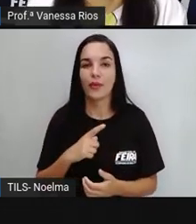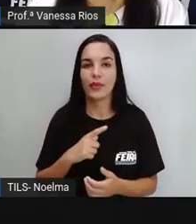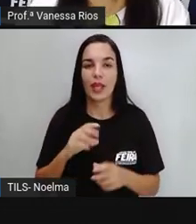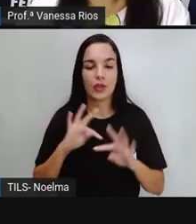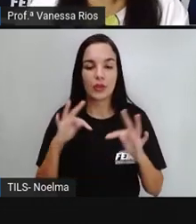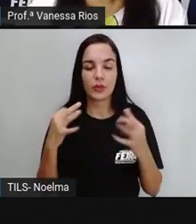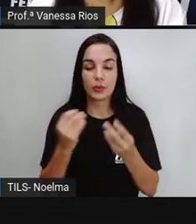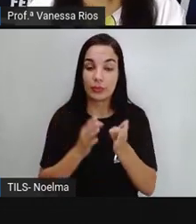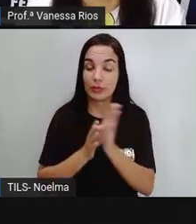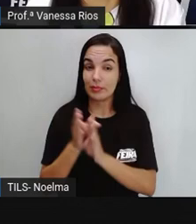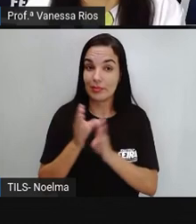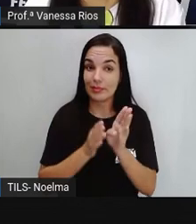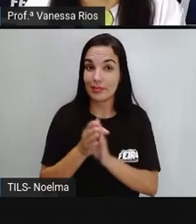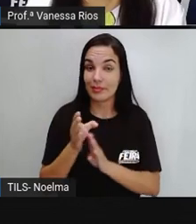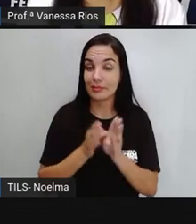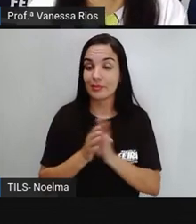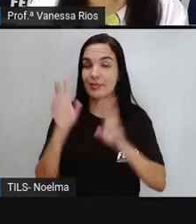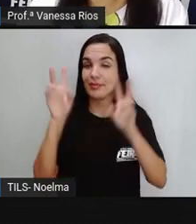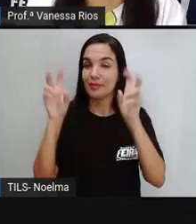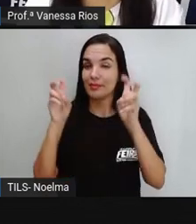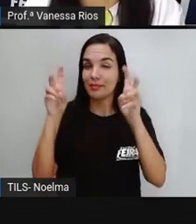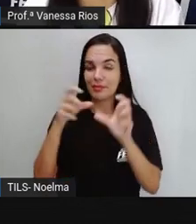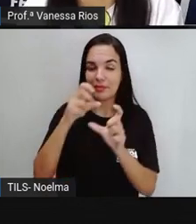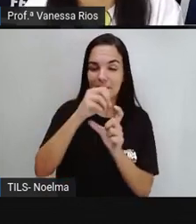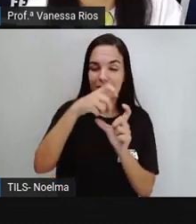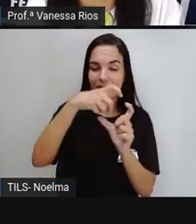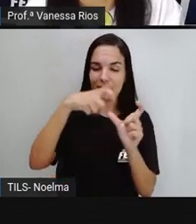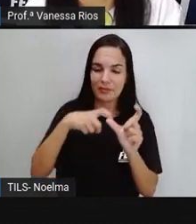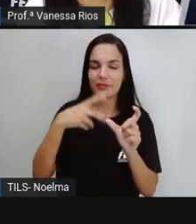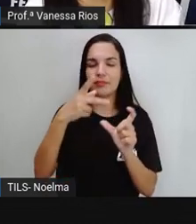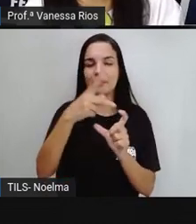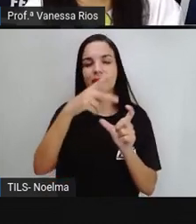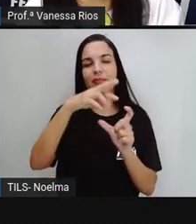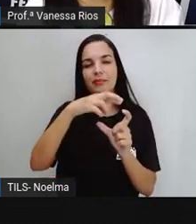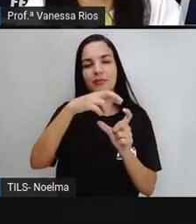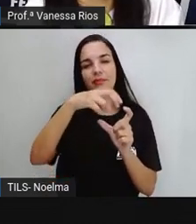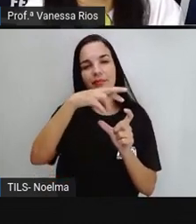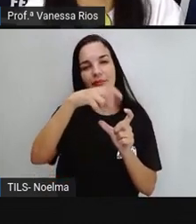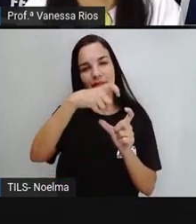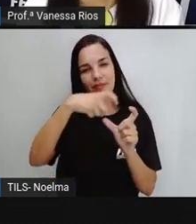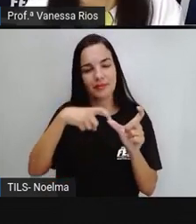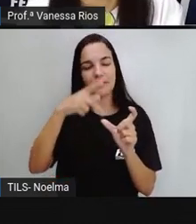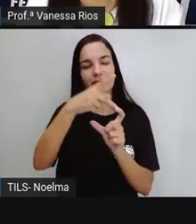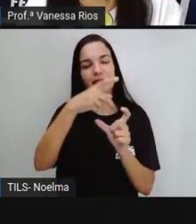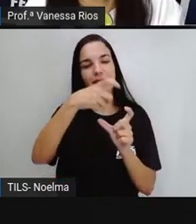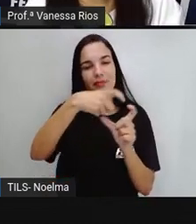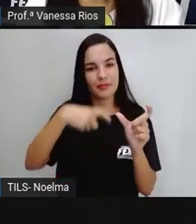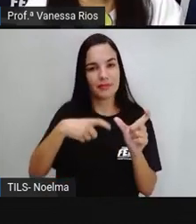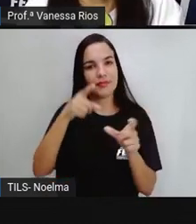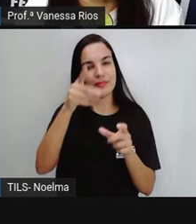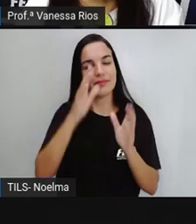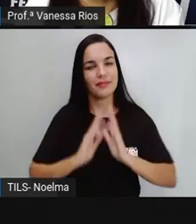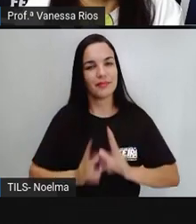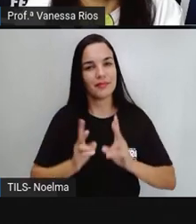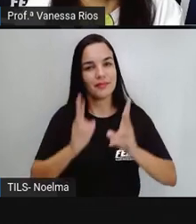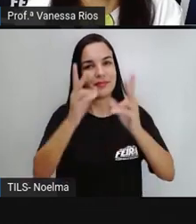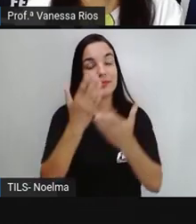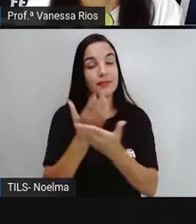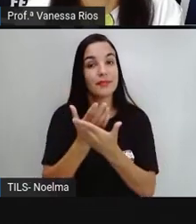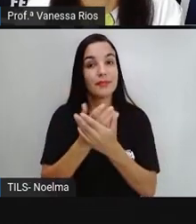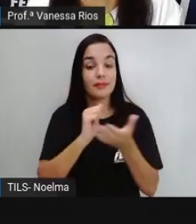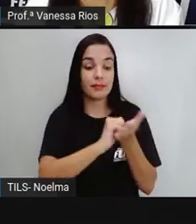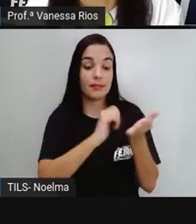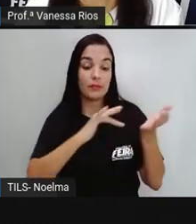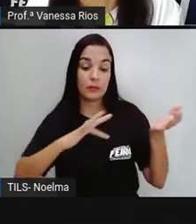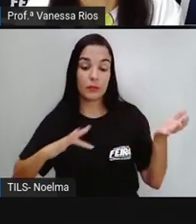as orientações sobre oxítonas, paroxítonas e proparoxítonas, você vai dar continuidade agora com a